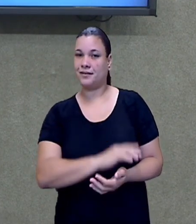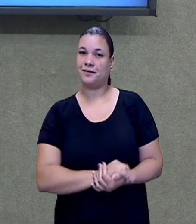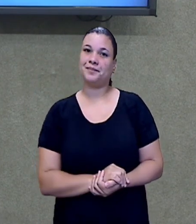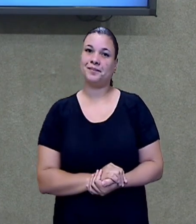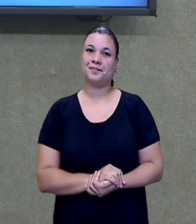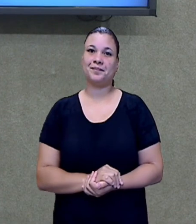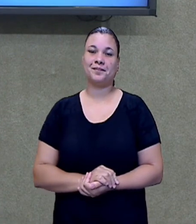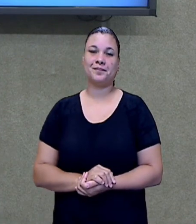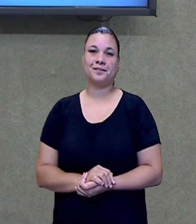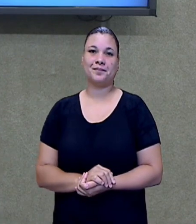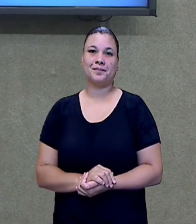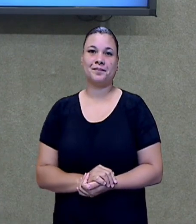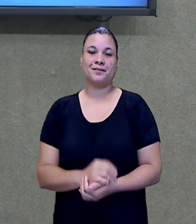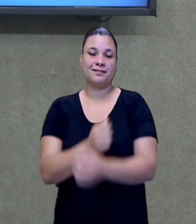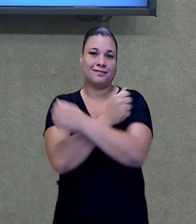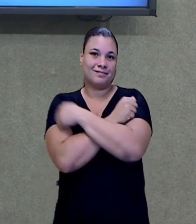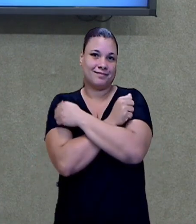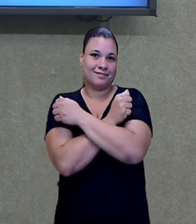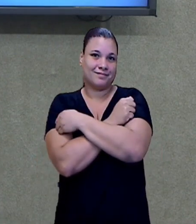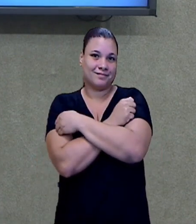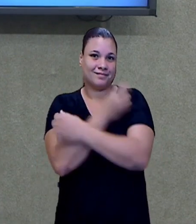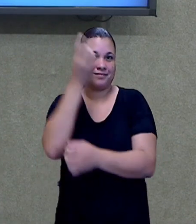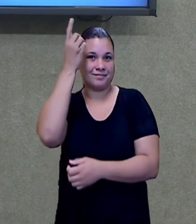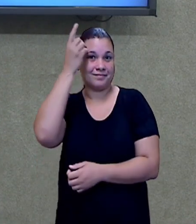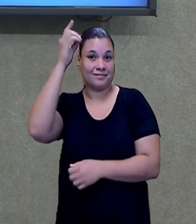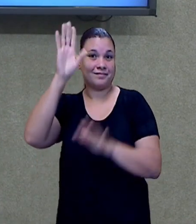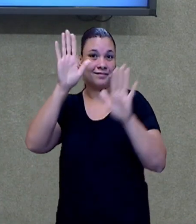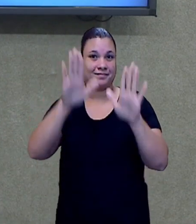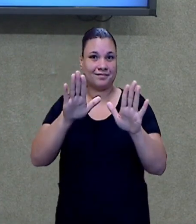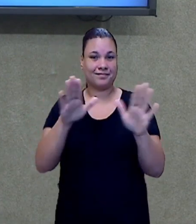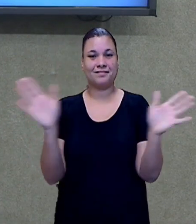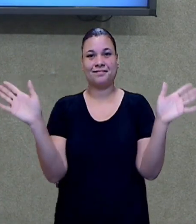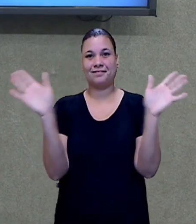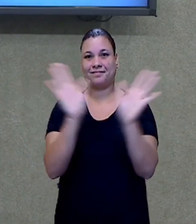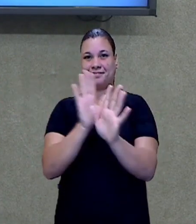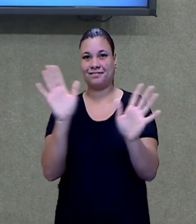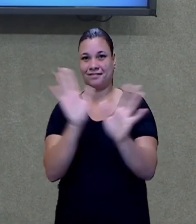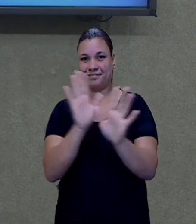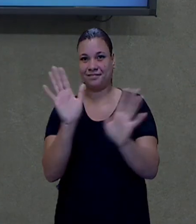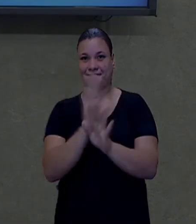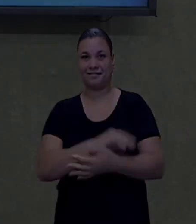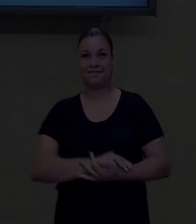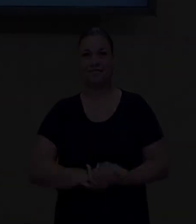SmetGV. Um abraço, fiquem com Deus e até a nossa próxima aula.